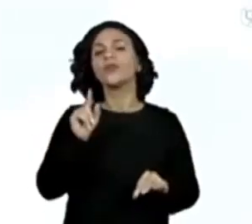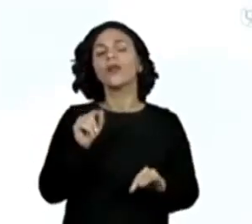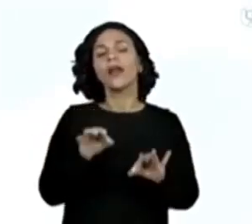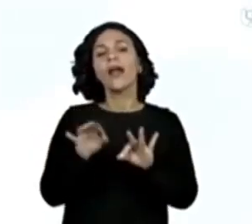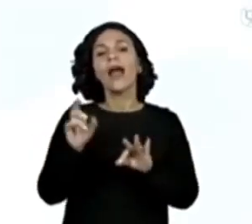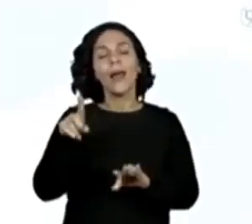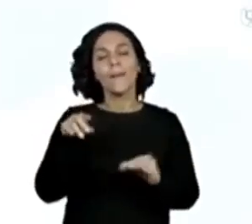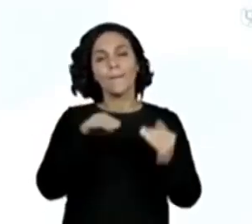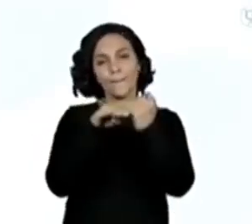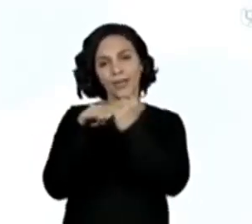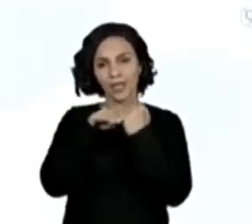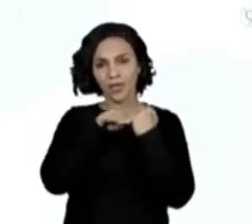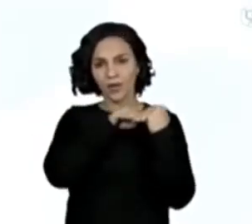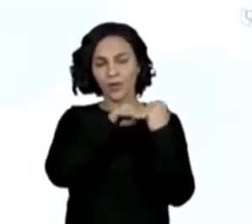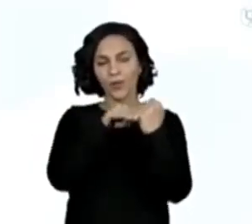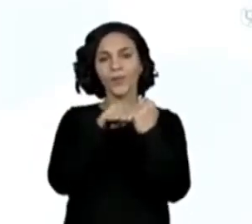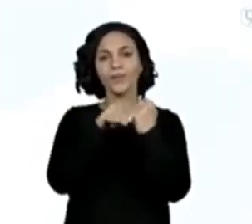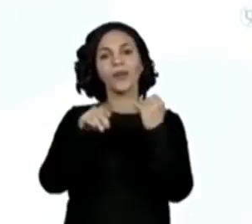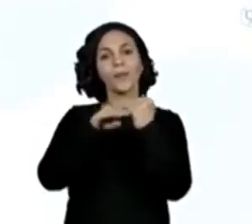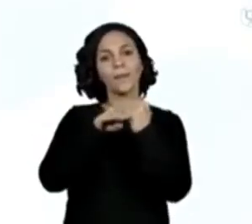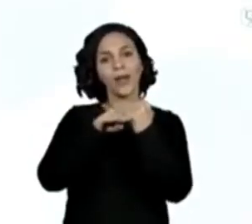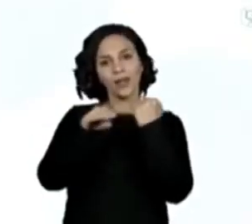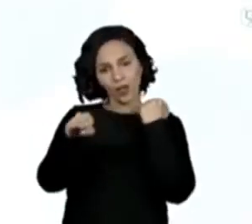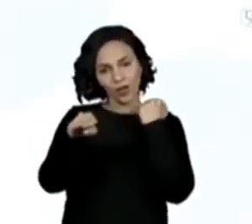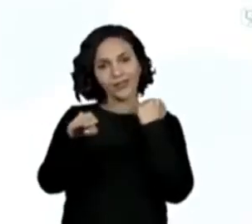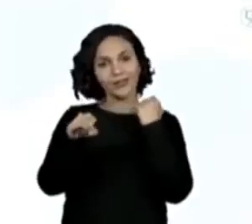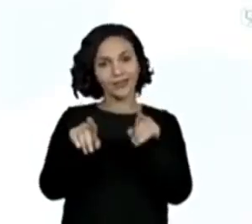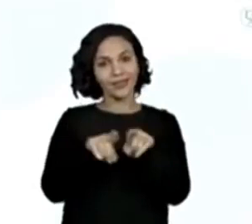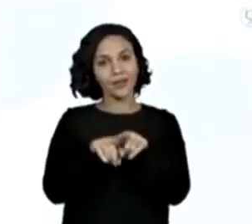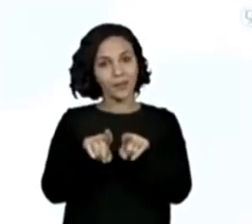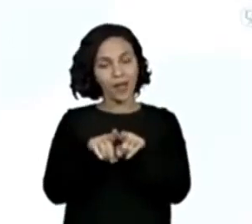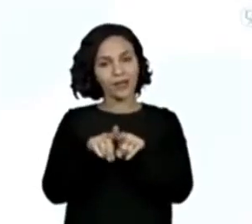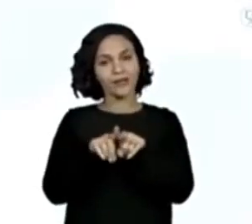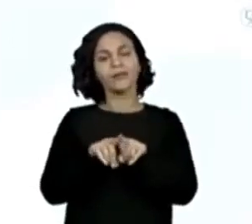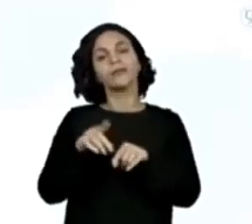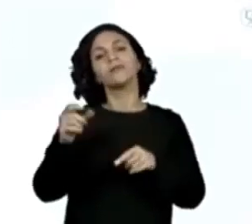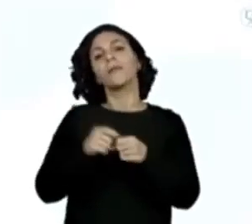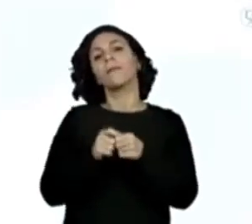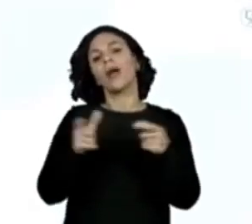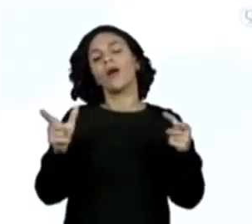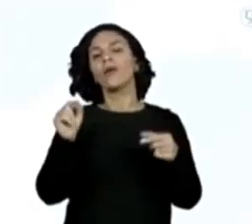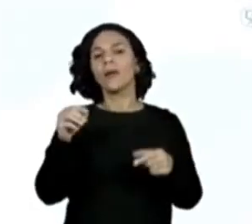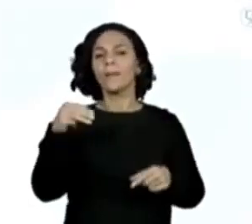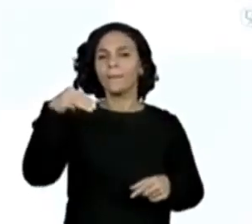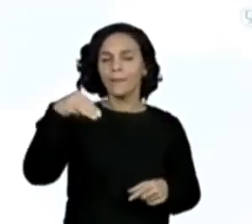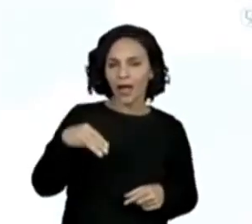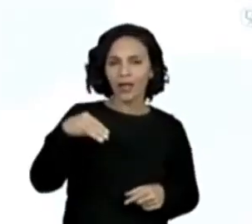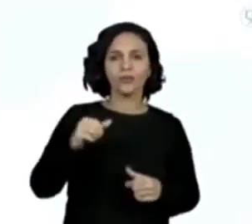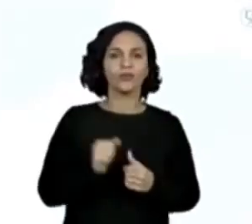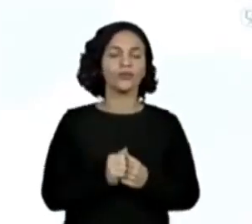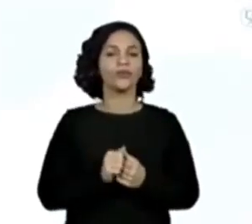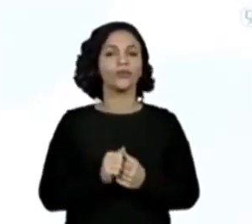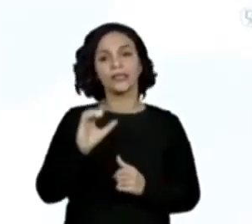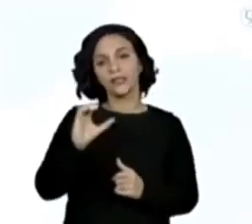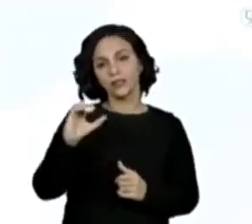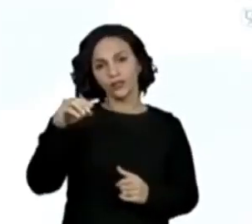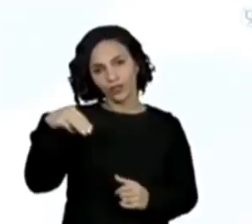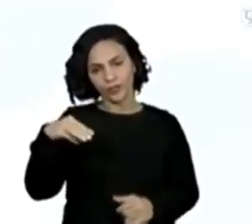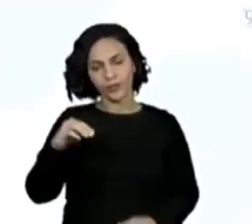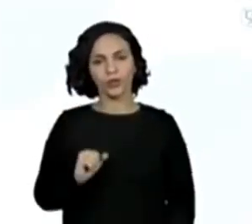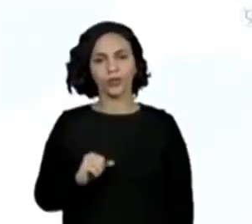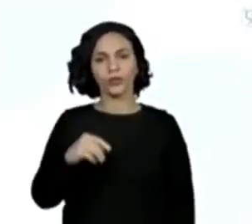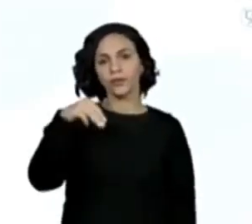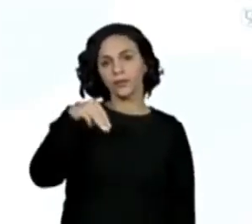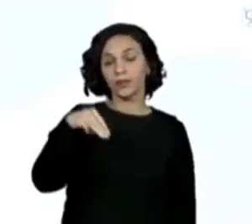medida não padronizadas e padronizadas mais usuais, metro, centímetro e milímetro e